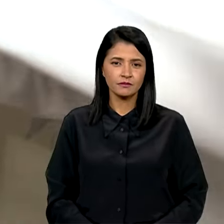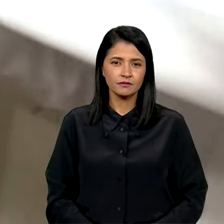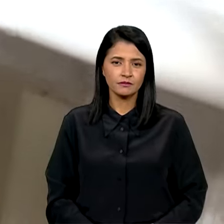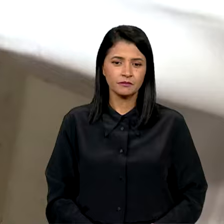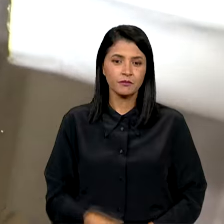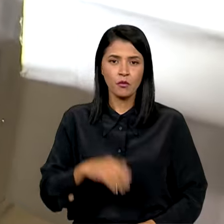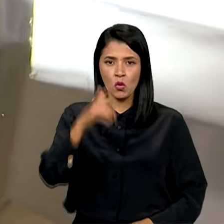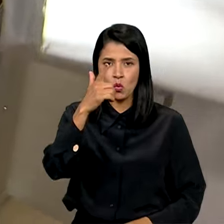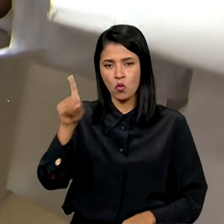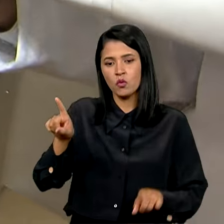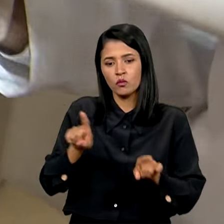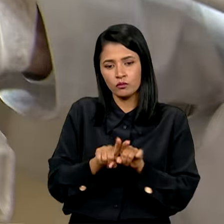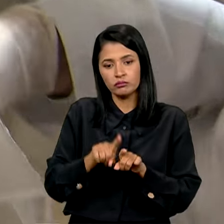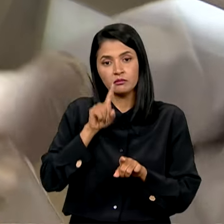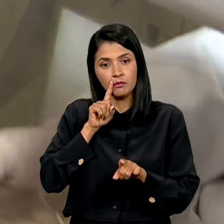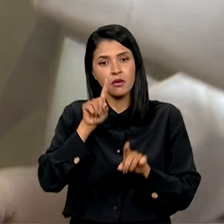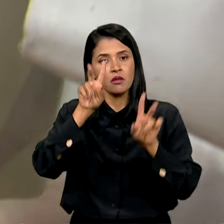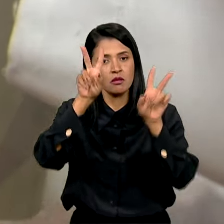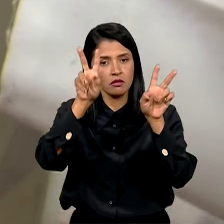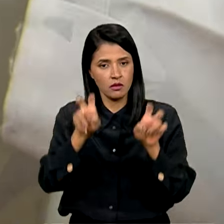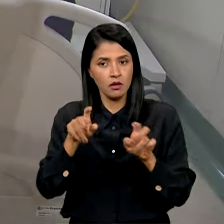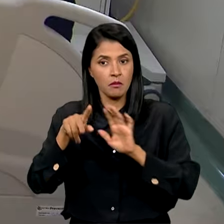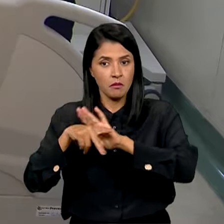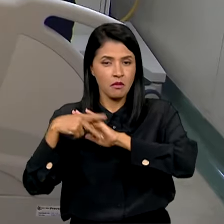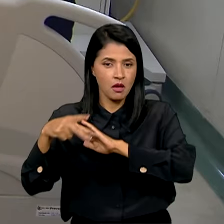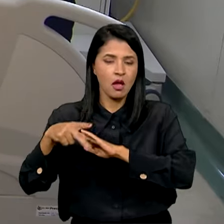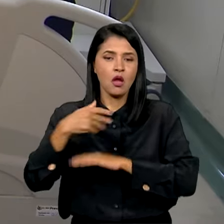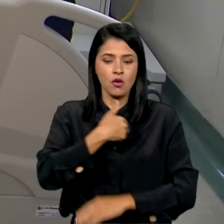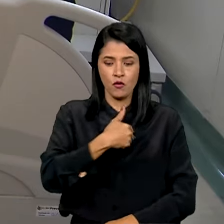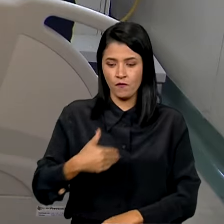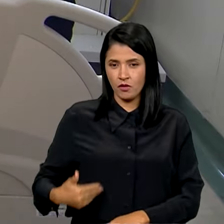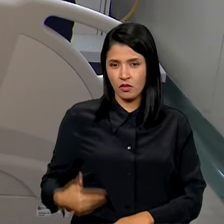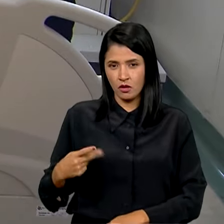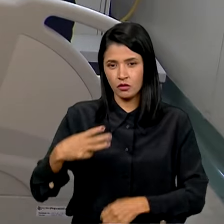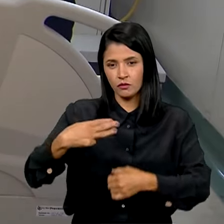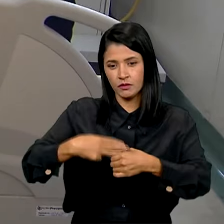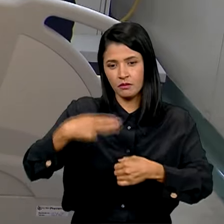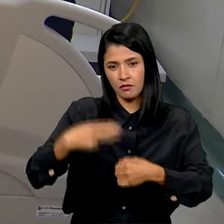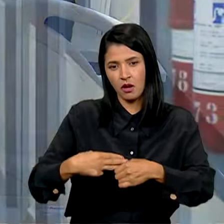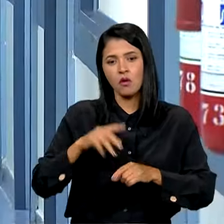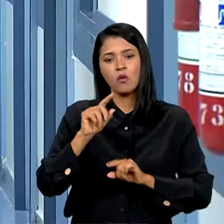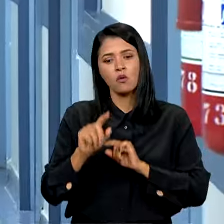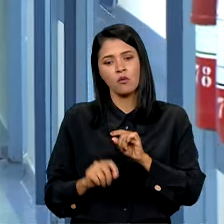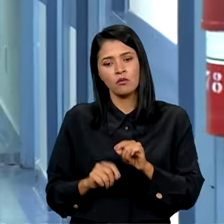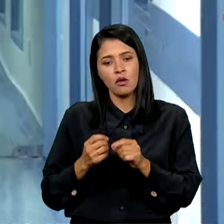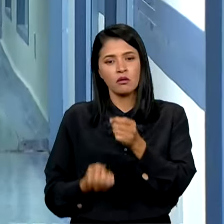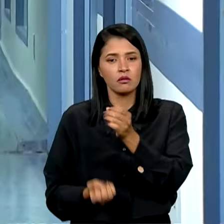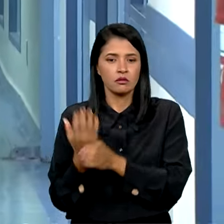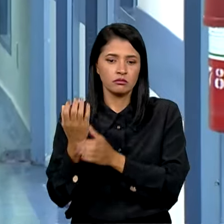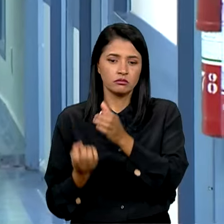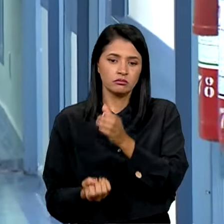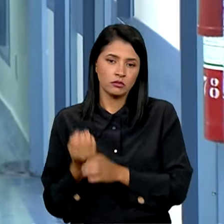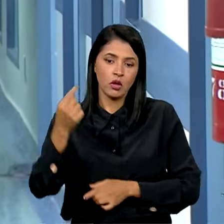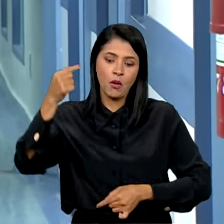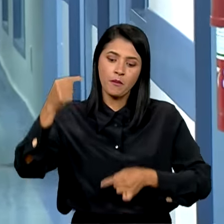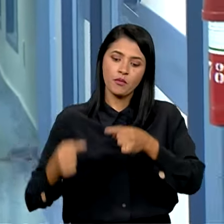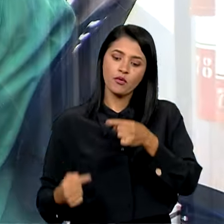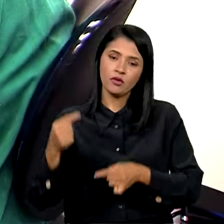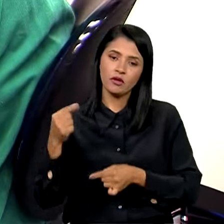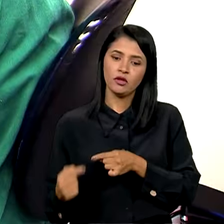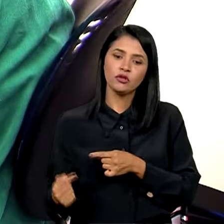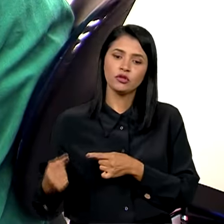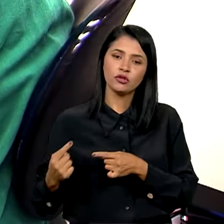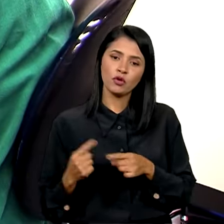Outro ponto a ser abordado pelos próximos governantes municipais é a elaboração de políticas de